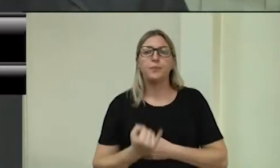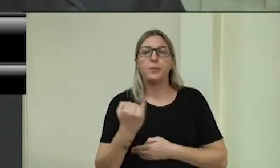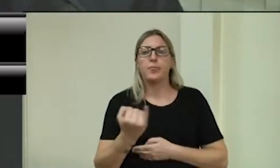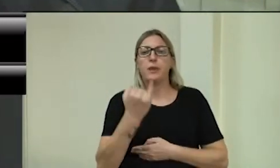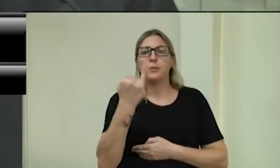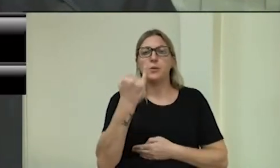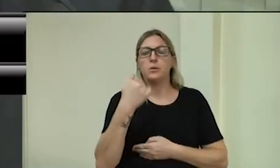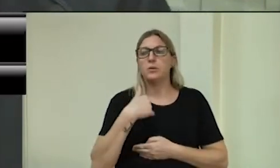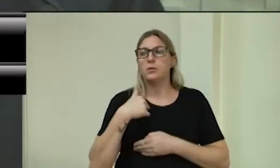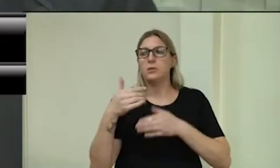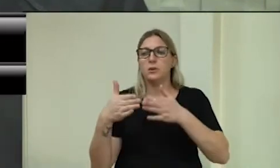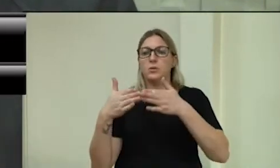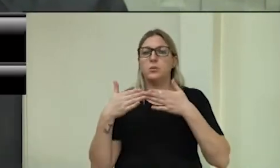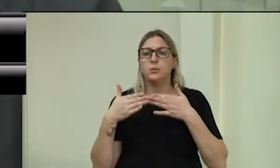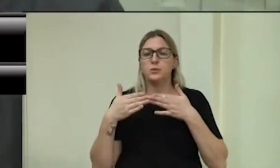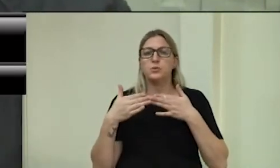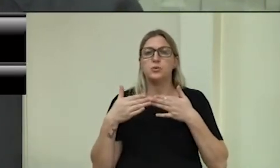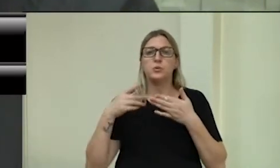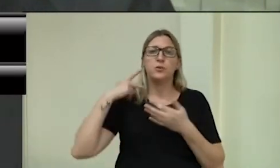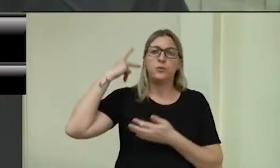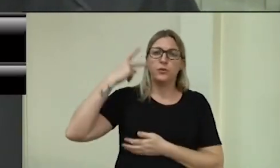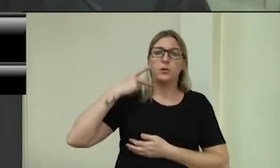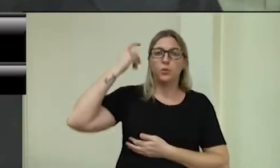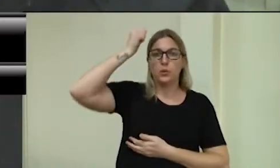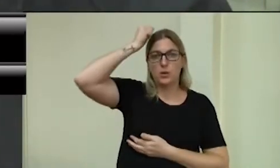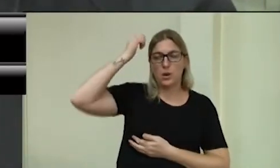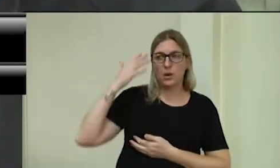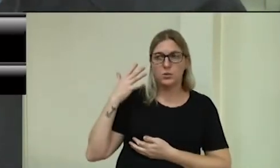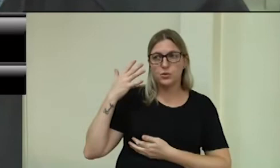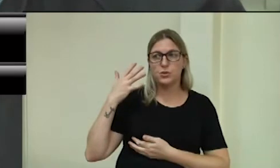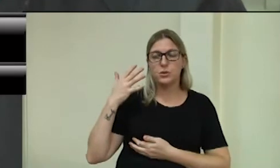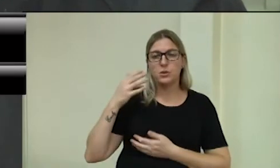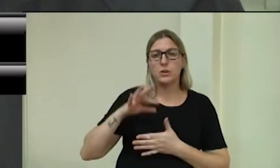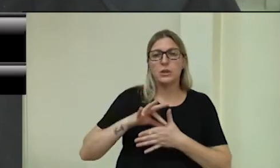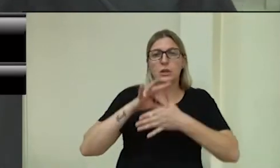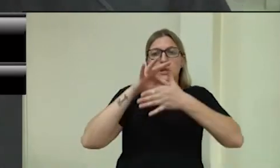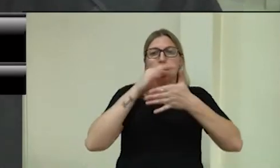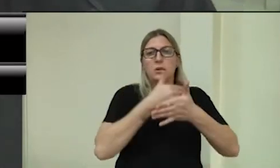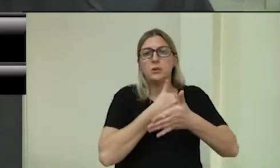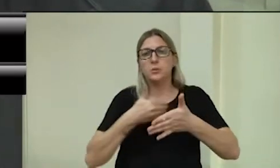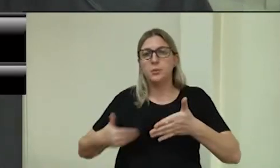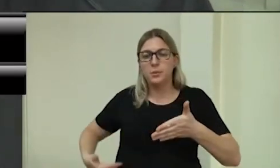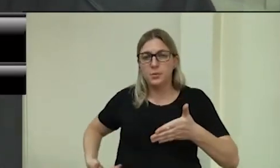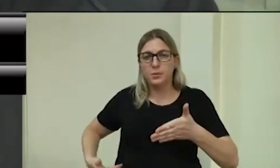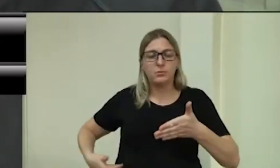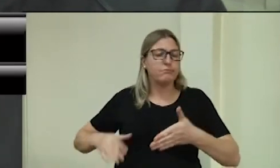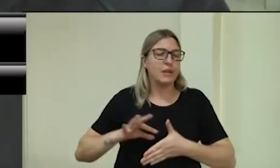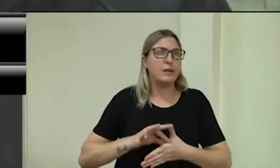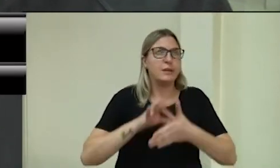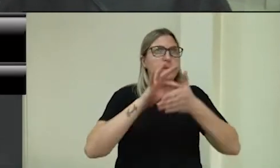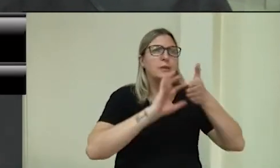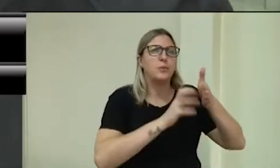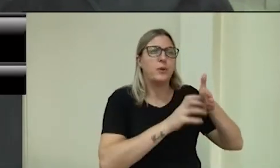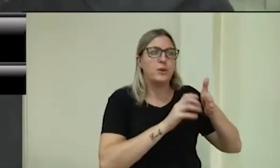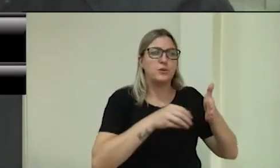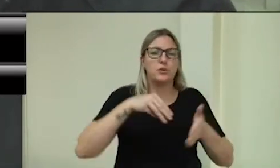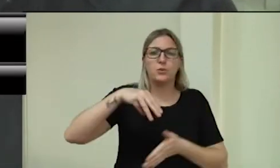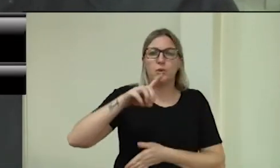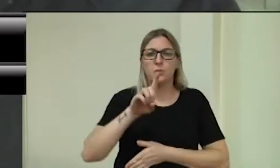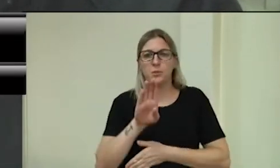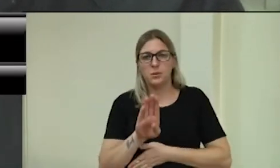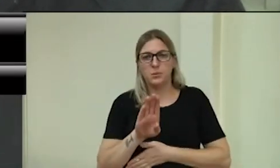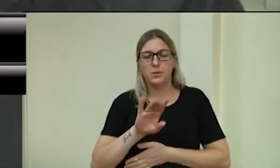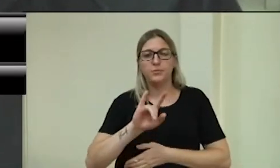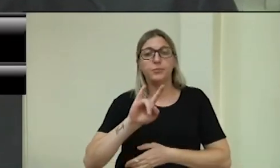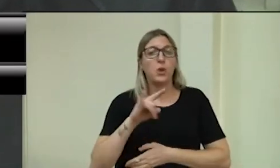e eu pedir licença para o vereador Nadir, líder da bancada do MDB, no último dia 24 de março